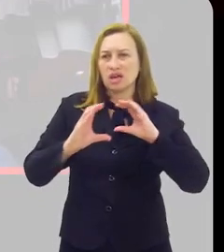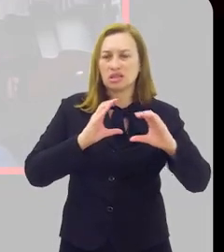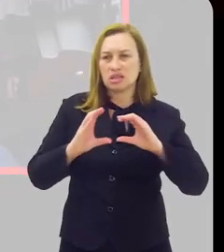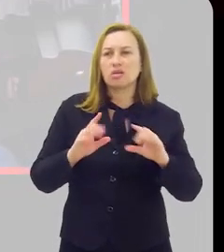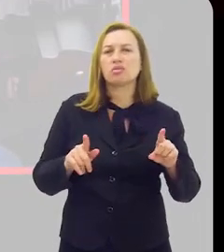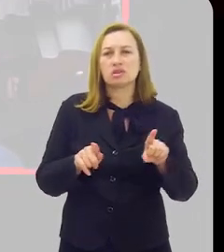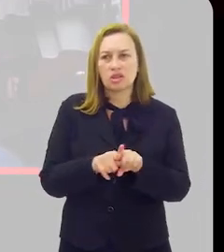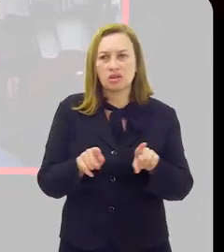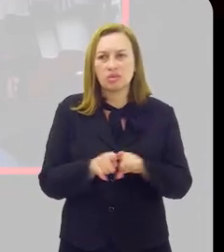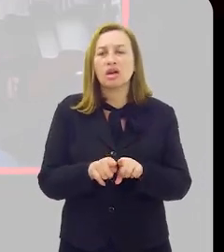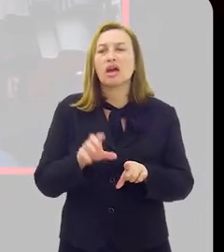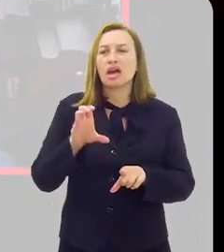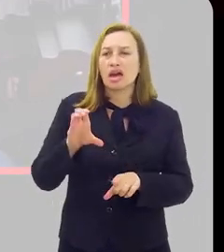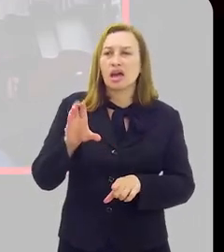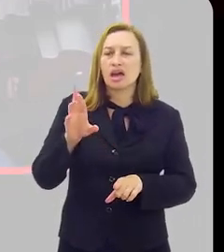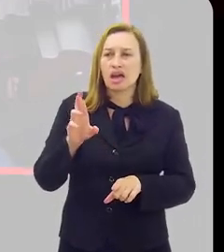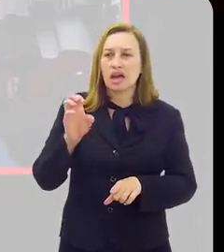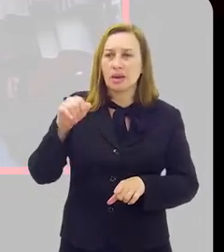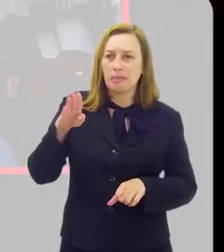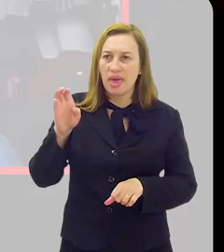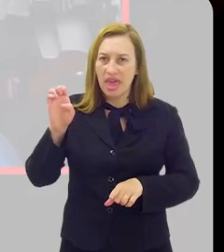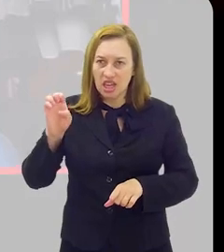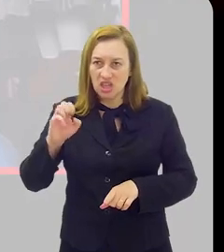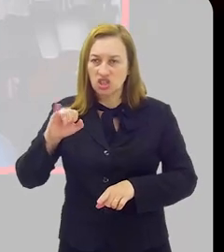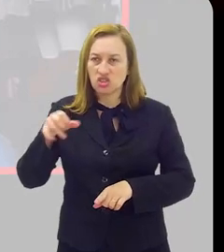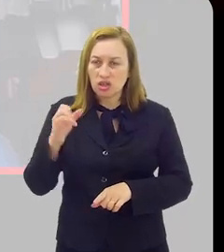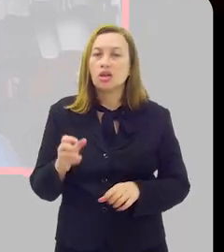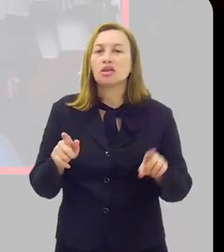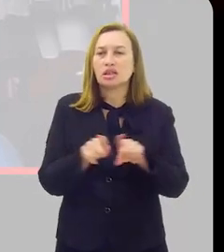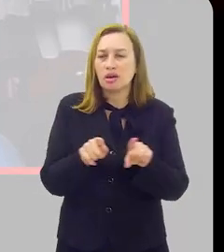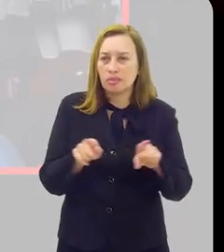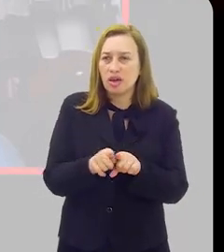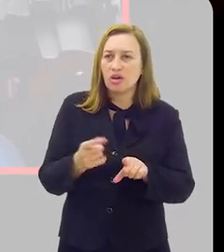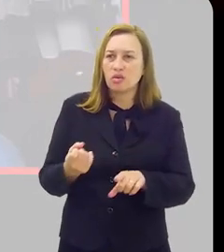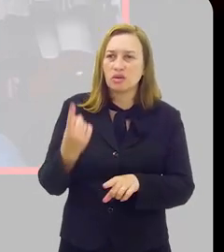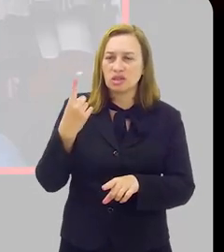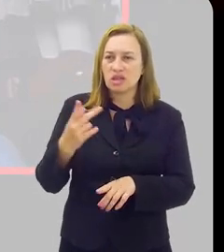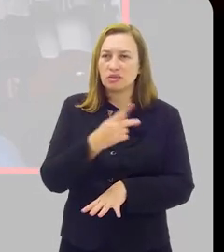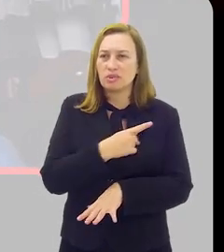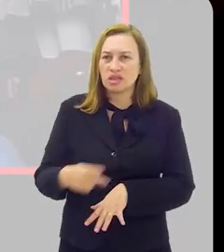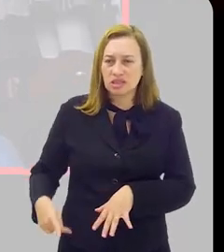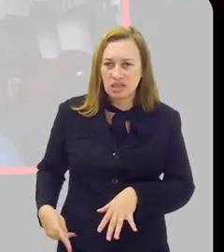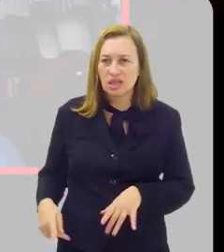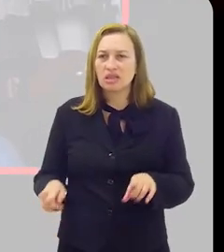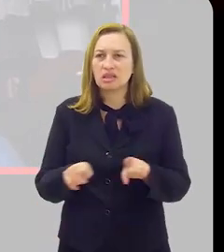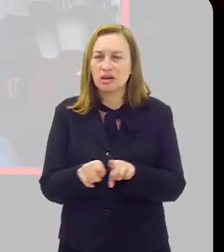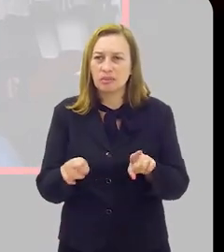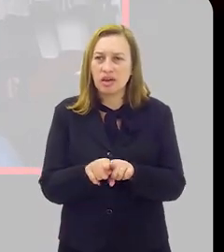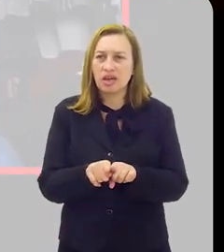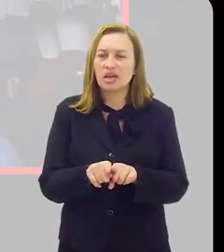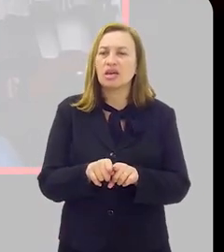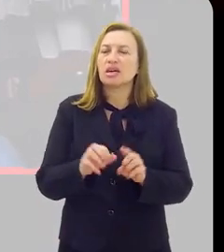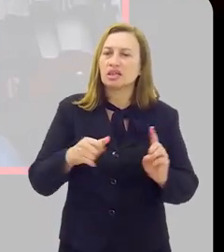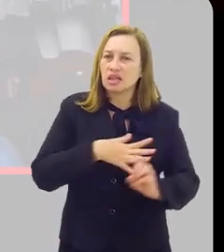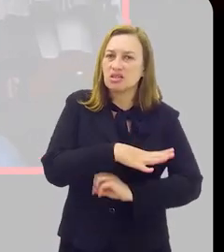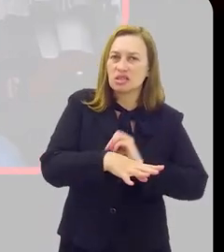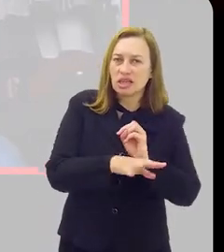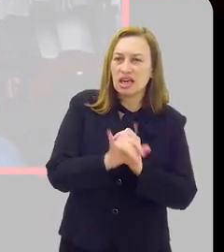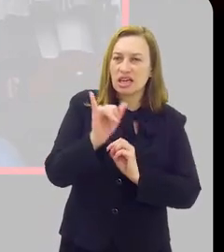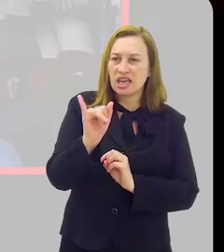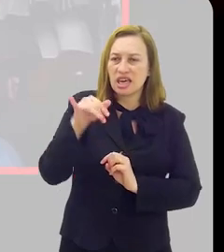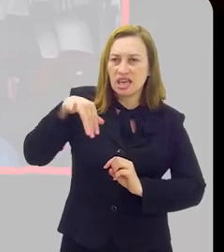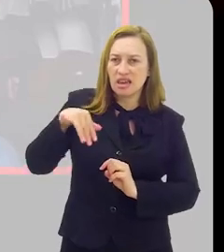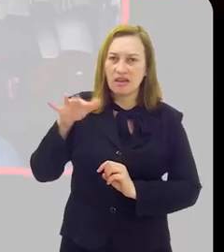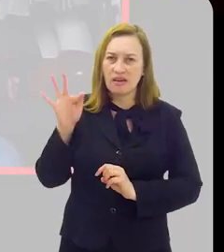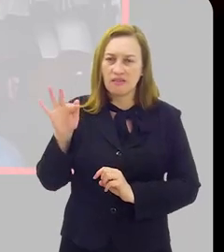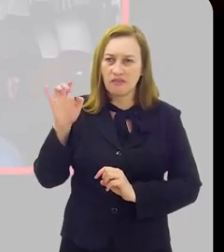de comunicação. A gente também fez com a câmera técnica do CREMERJ, fez um outro vídeo com os ex-presidentes da sociedade de infecto. Então, acho que